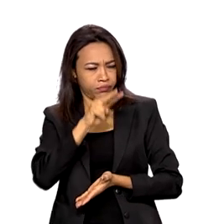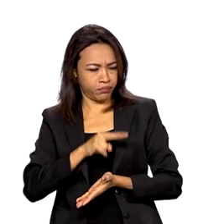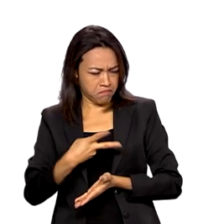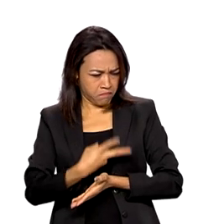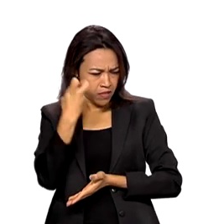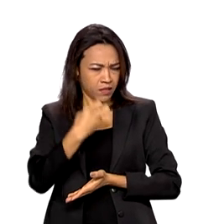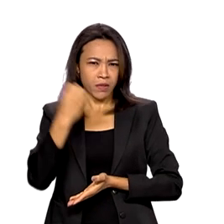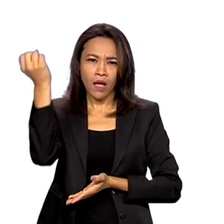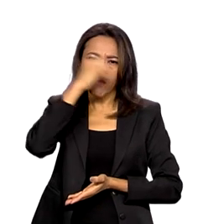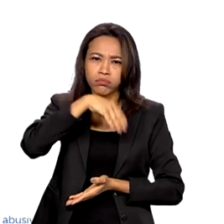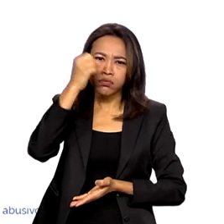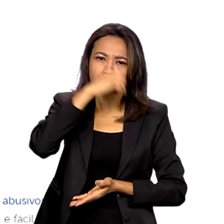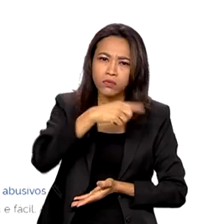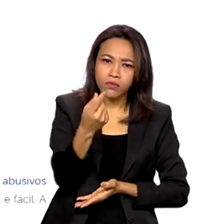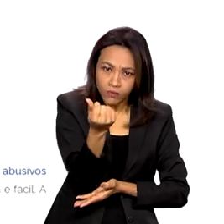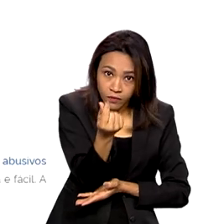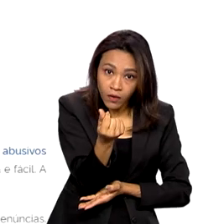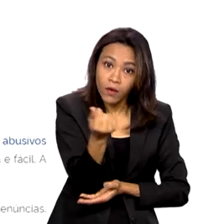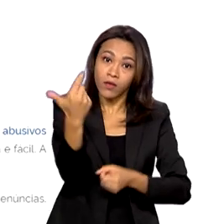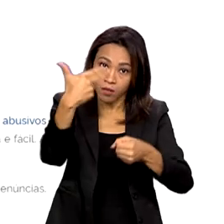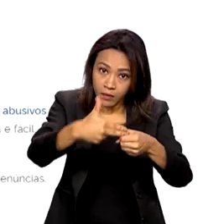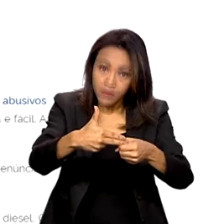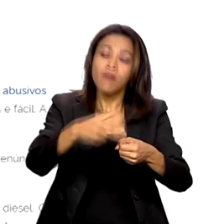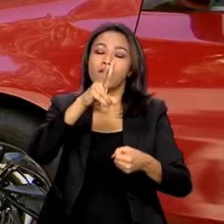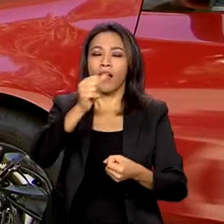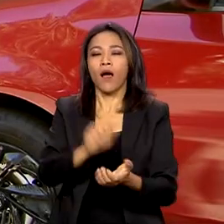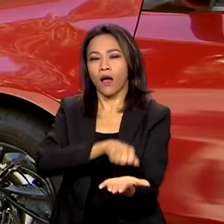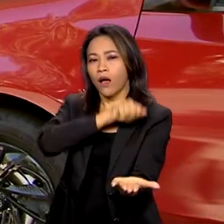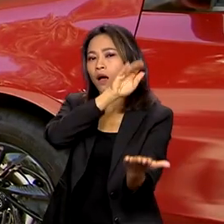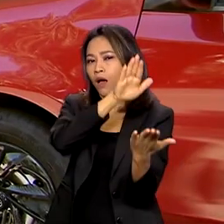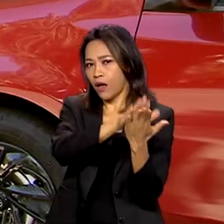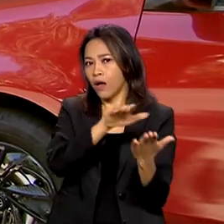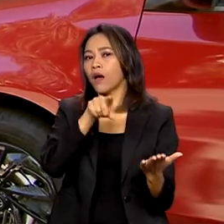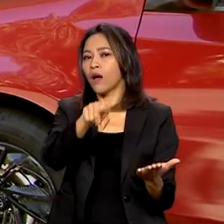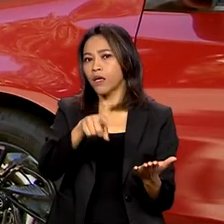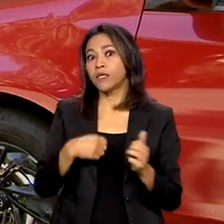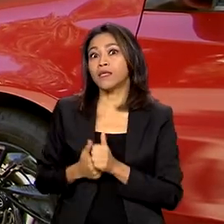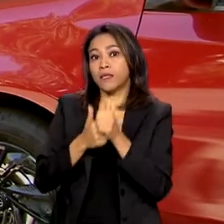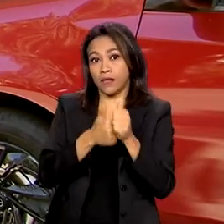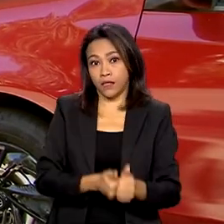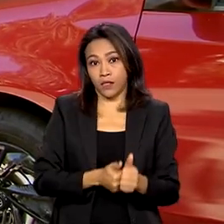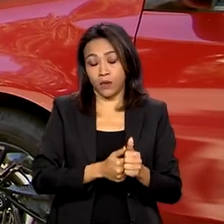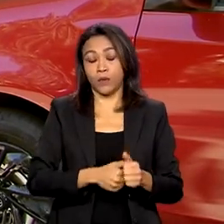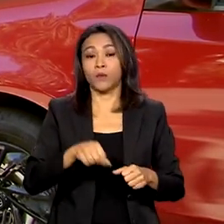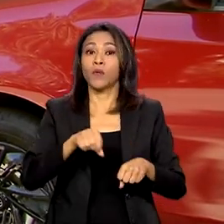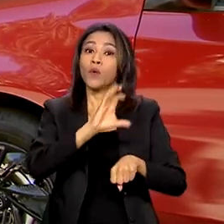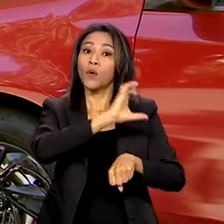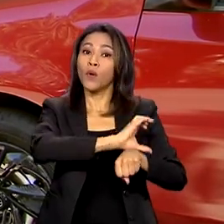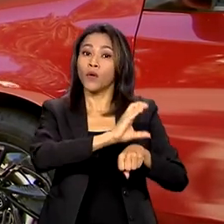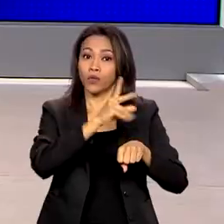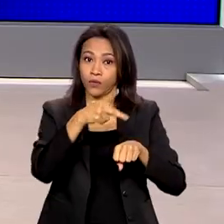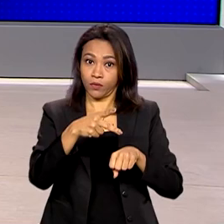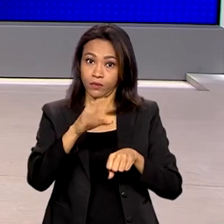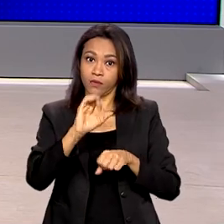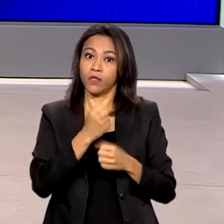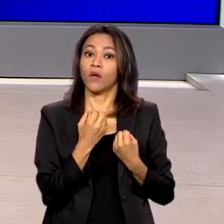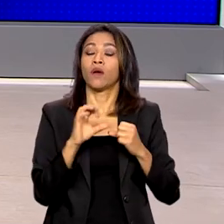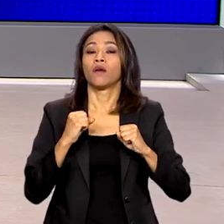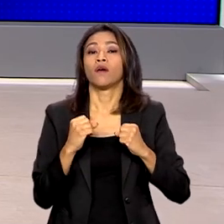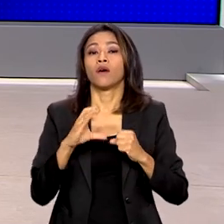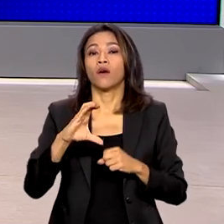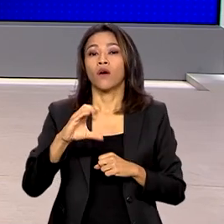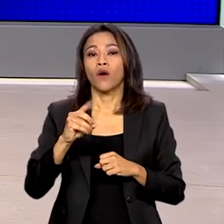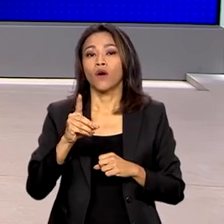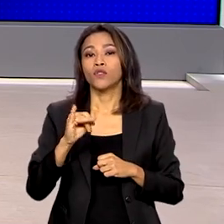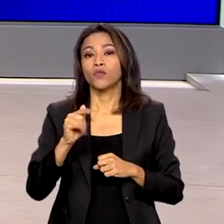abusivas, vai aplicar as sanções cabíveis de acordo com o Código de Defesa do Consumidor. Esse